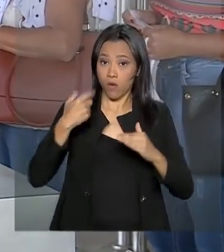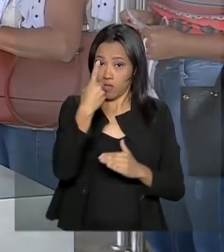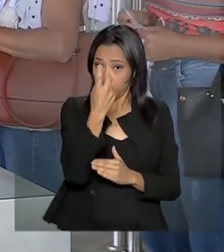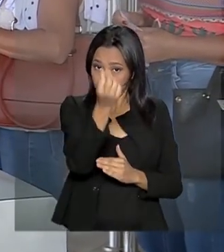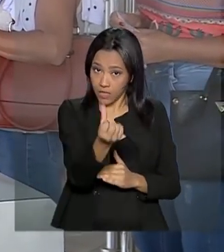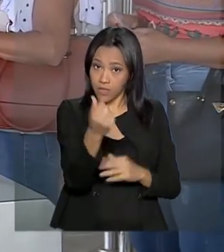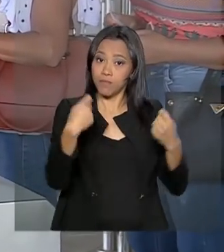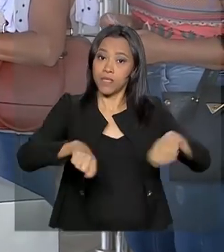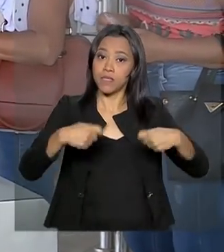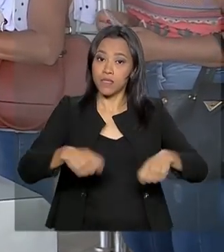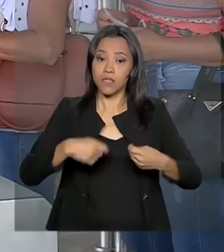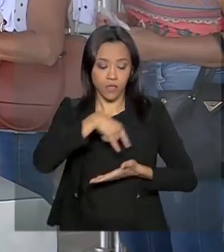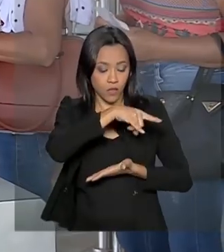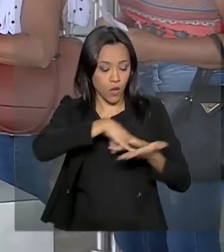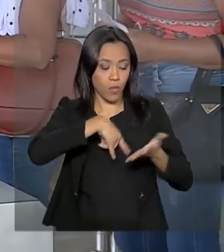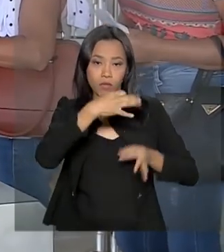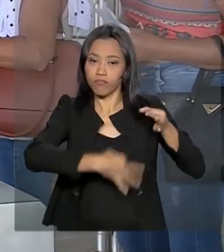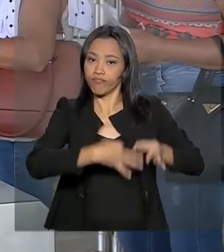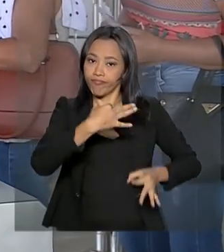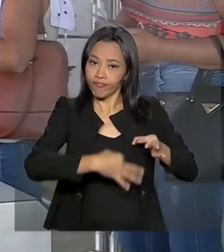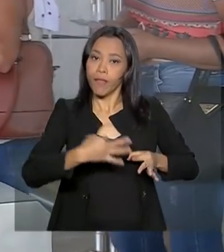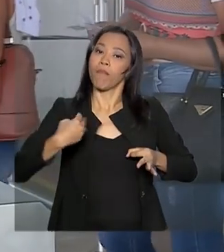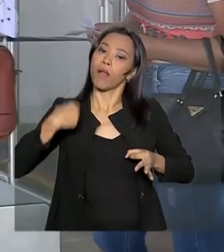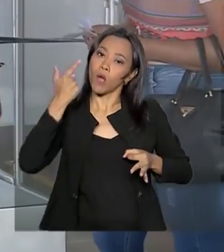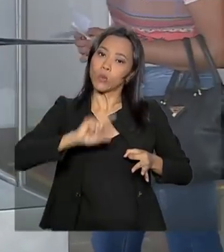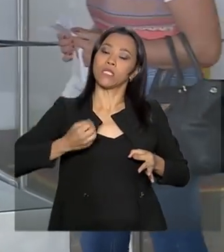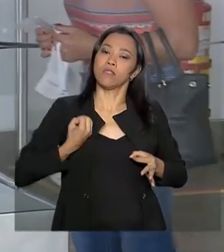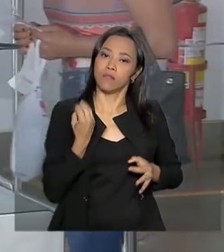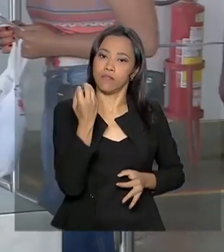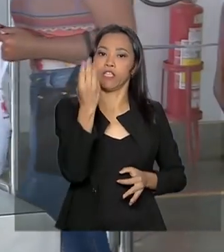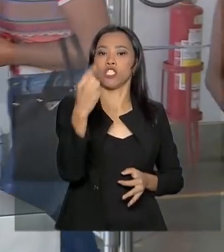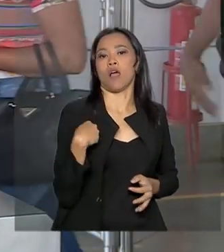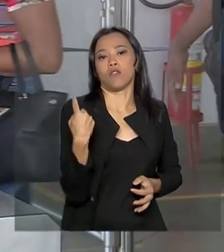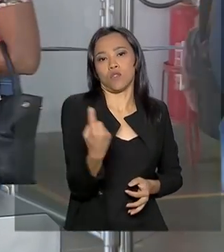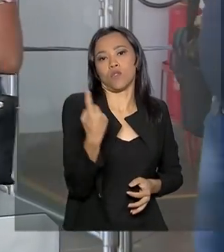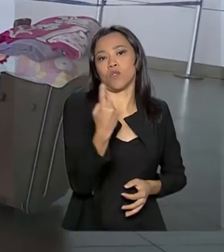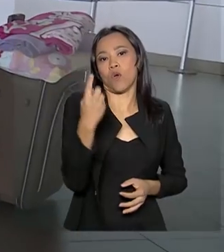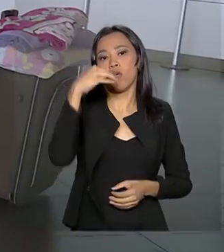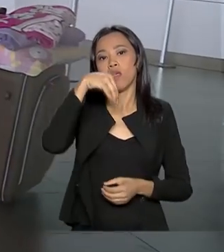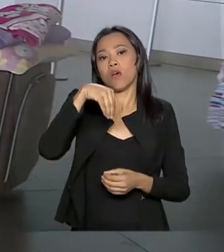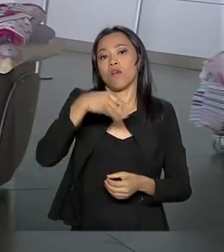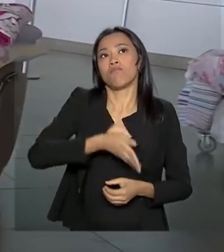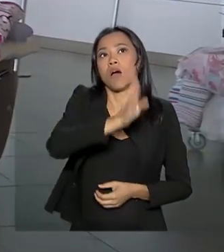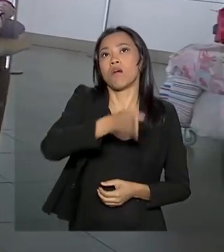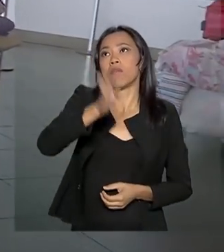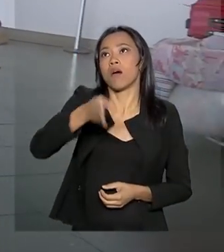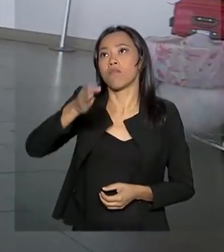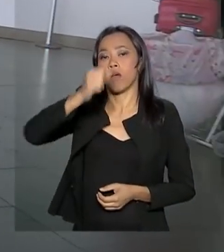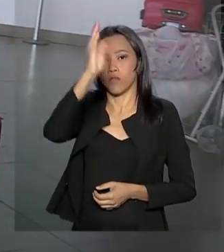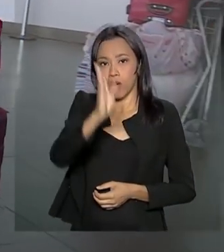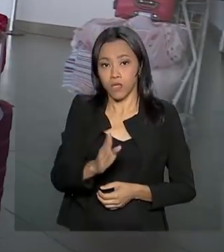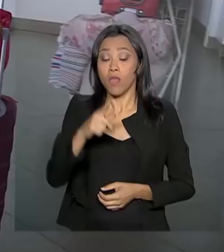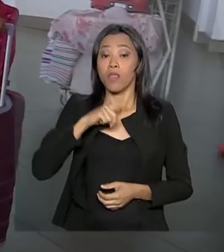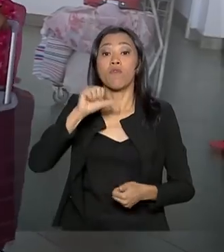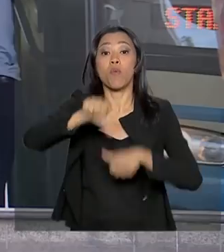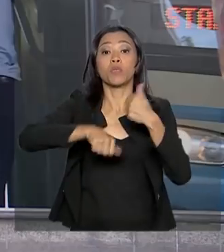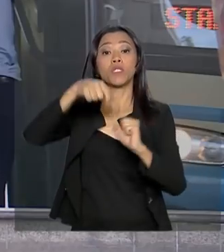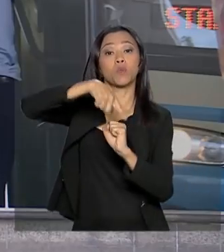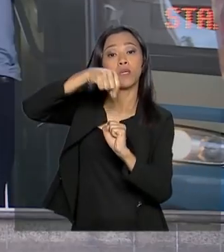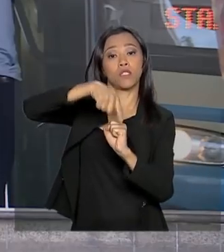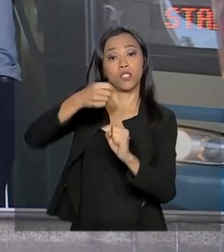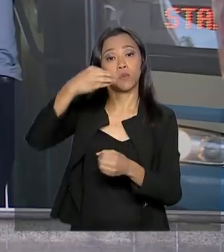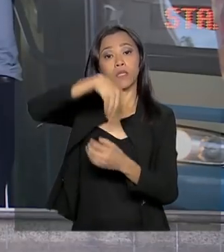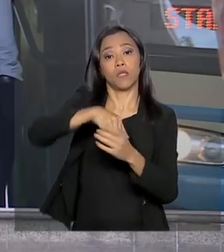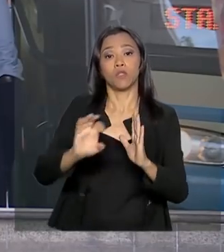vão precisar de autorização judicial para viajar sozinhos dentro do Brasil. A alteração no artigo do Estatuto da Criança